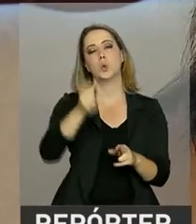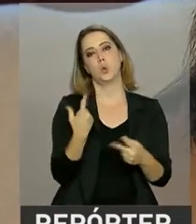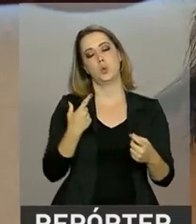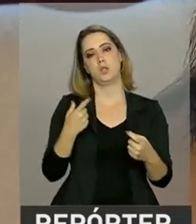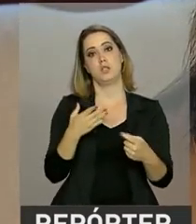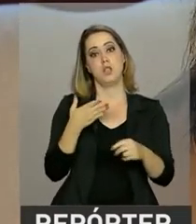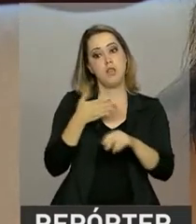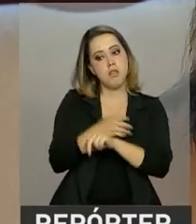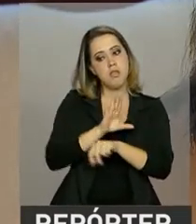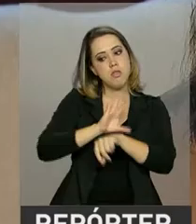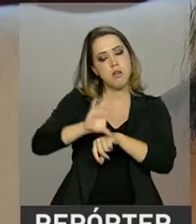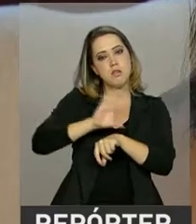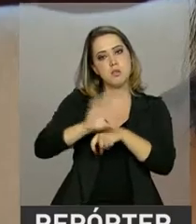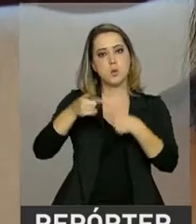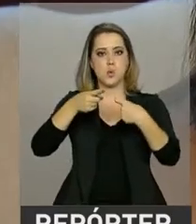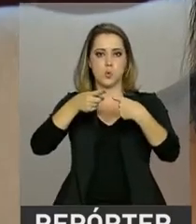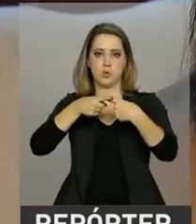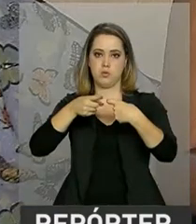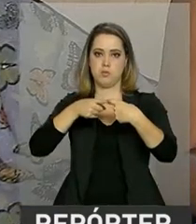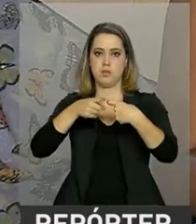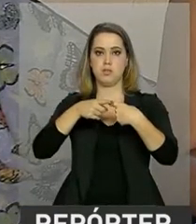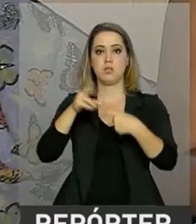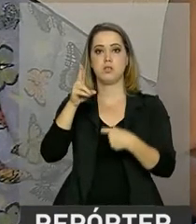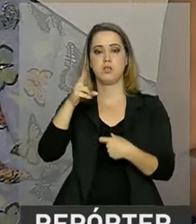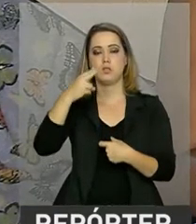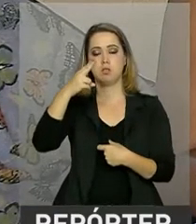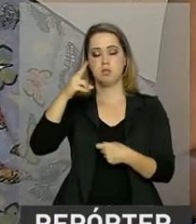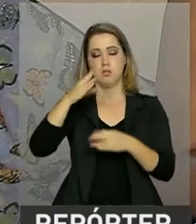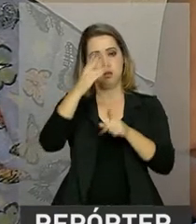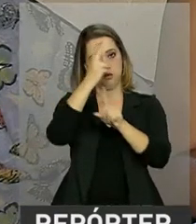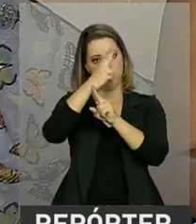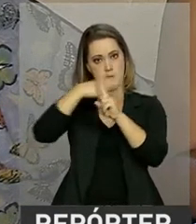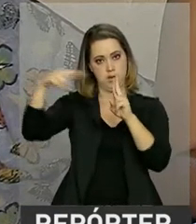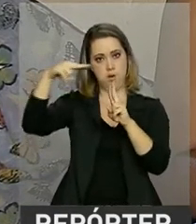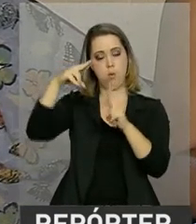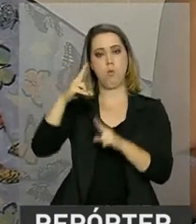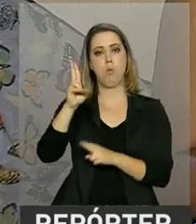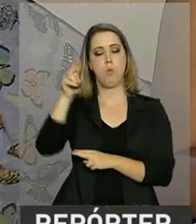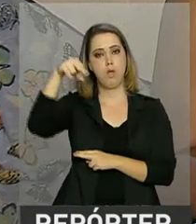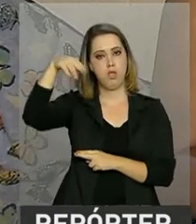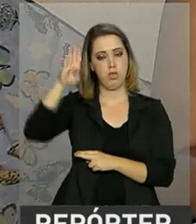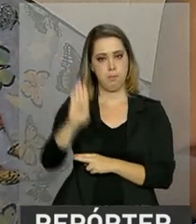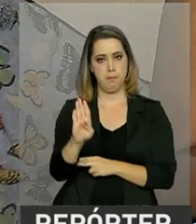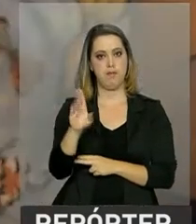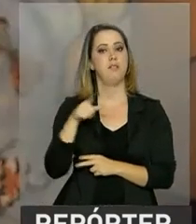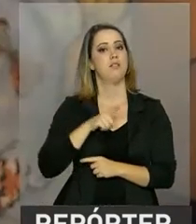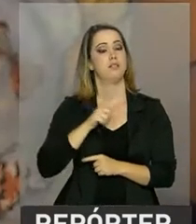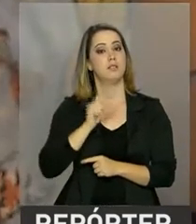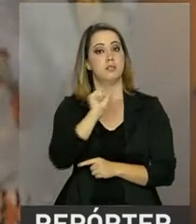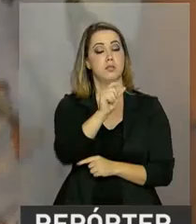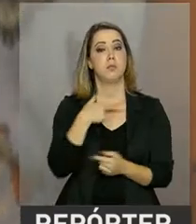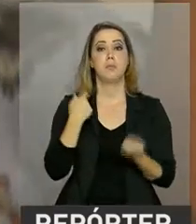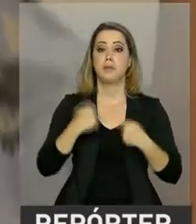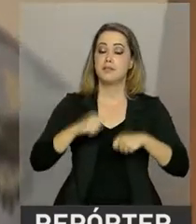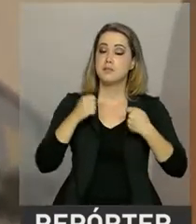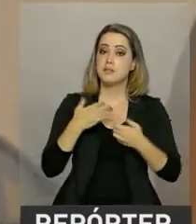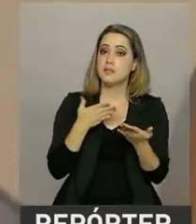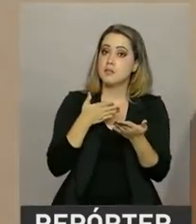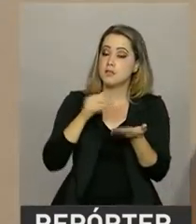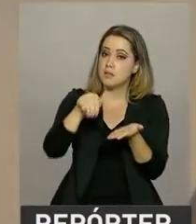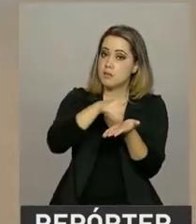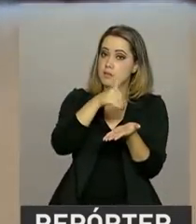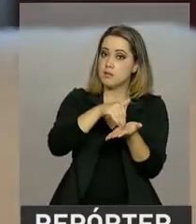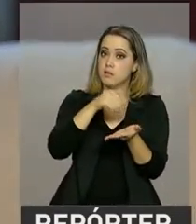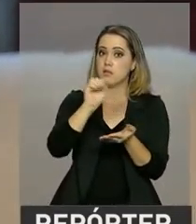curso de Medicina na Universidade de Brasília. Para se candidatar a uma vaga em uma universidade pública, o estudante deve se